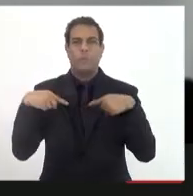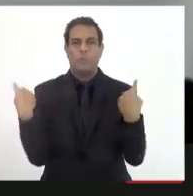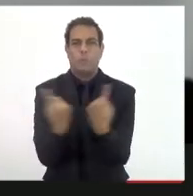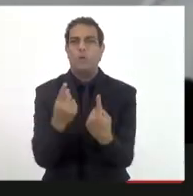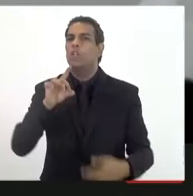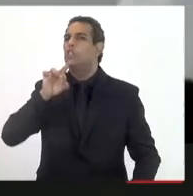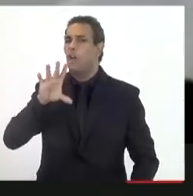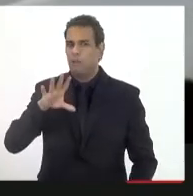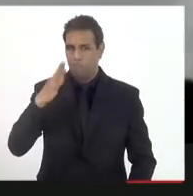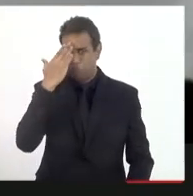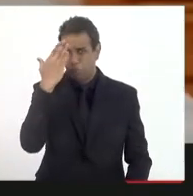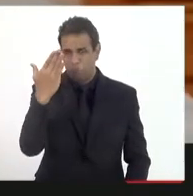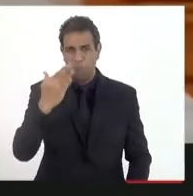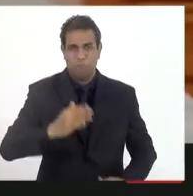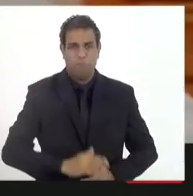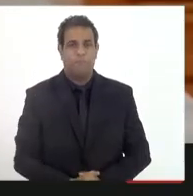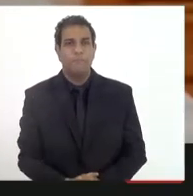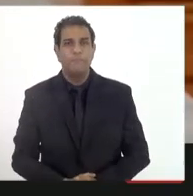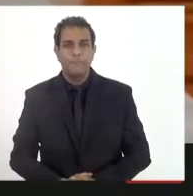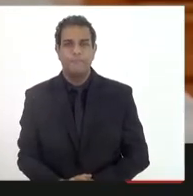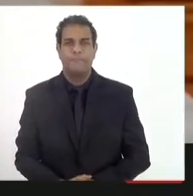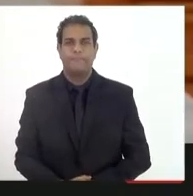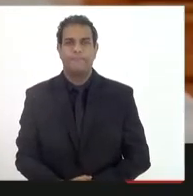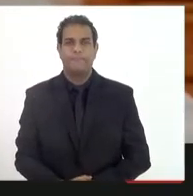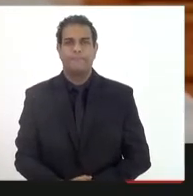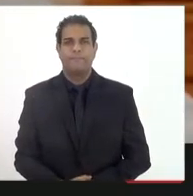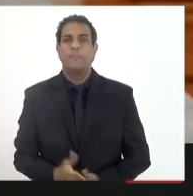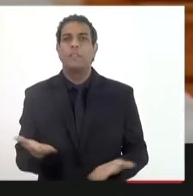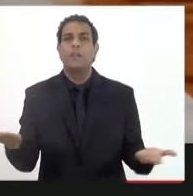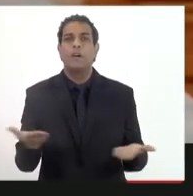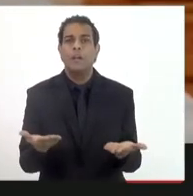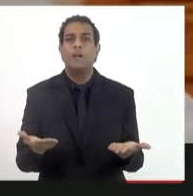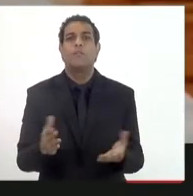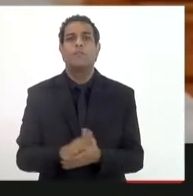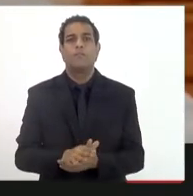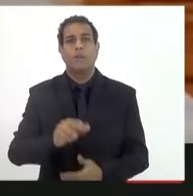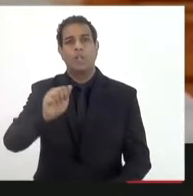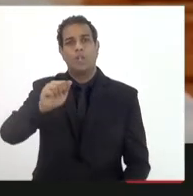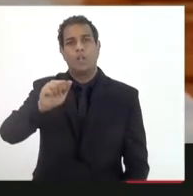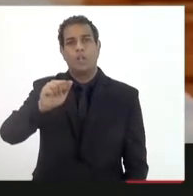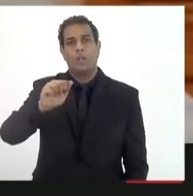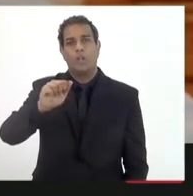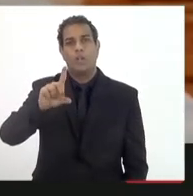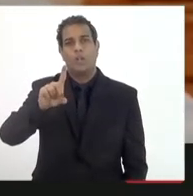Por enquanto é isso. Obrigado. Vai falar o DIR, ele é assessor